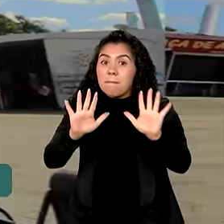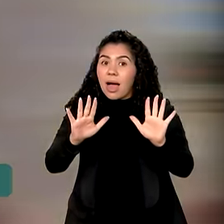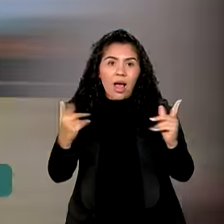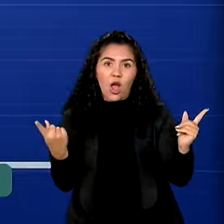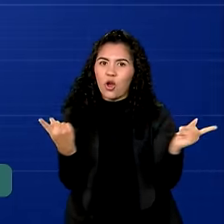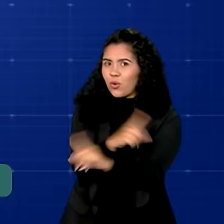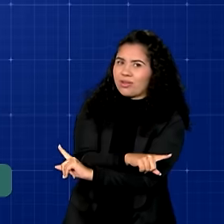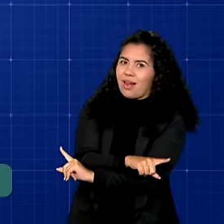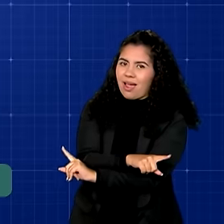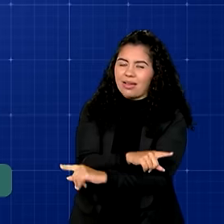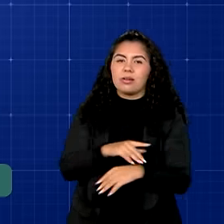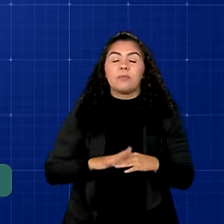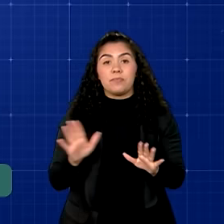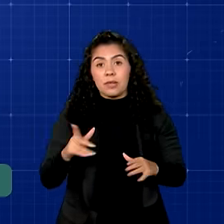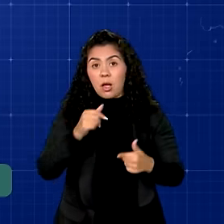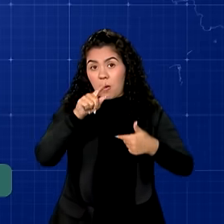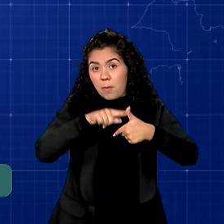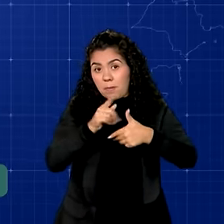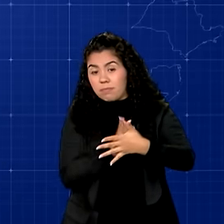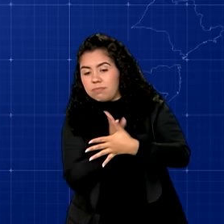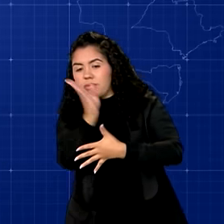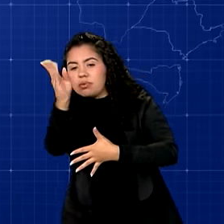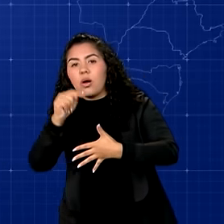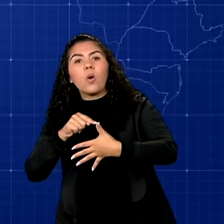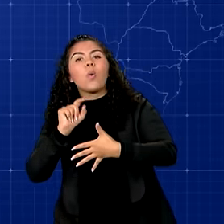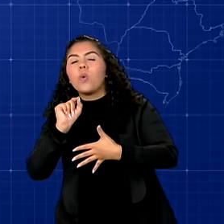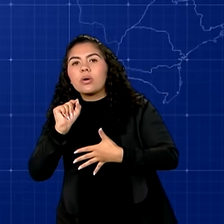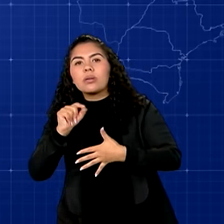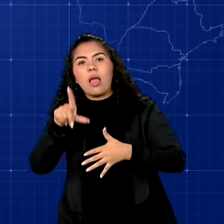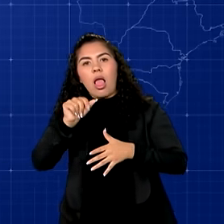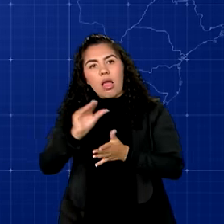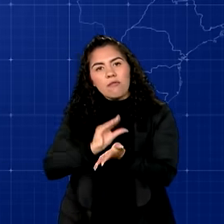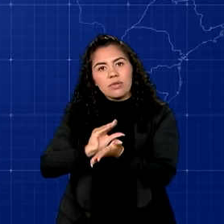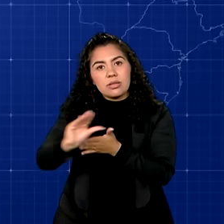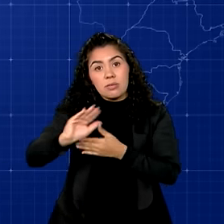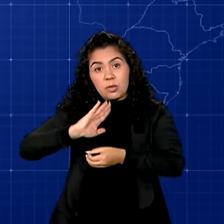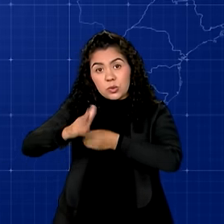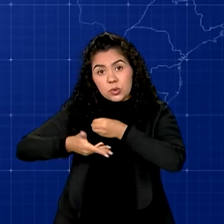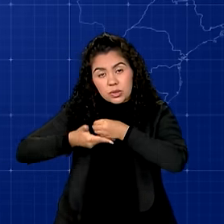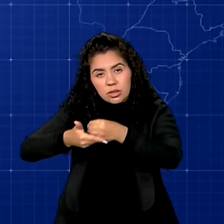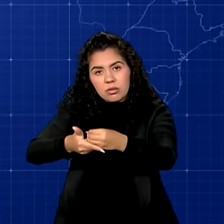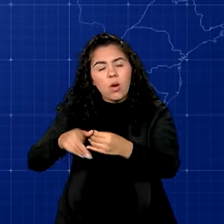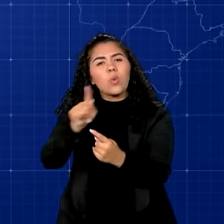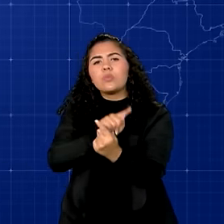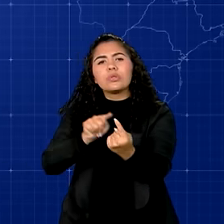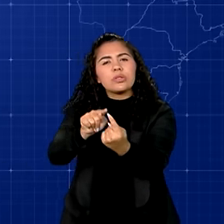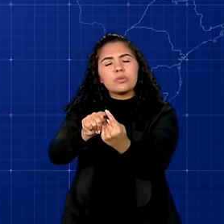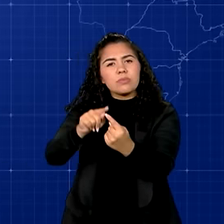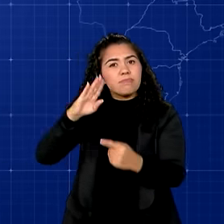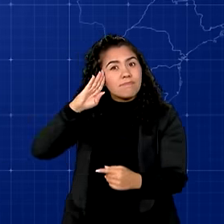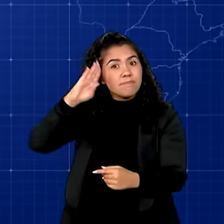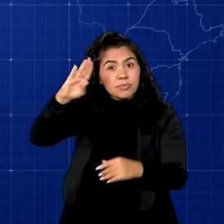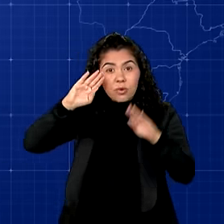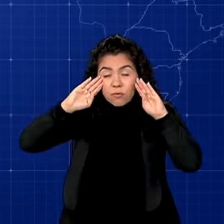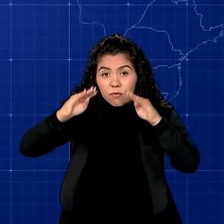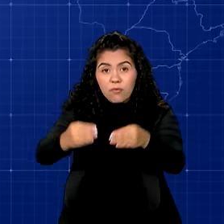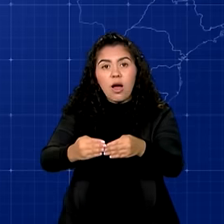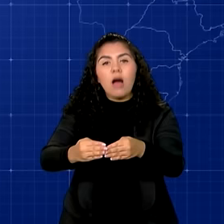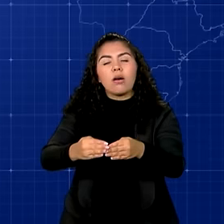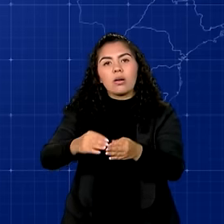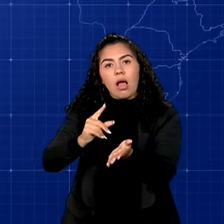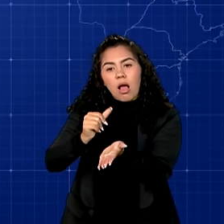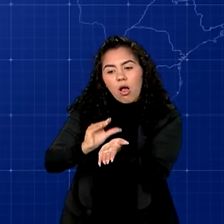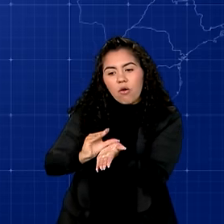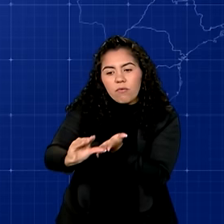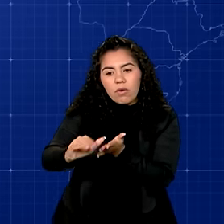contrário. O primeiro eixo do plano é o de financiamento sustentável, que tem como foco principal a destinação de recursos para a